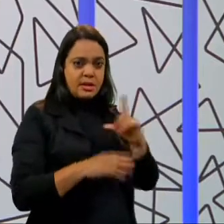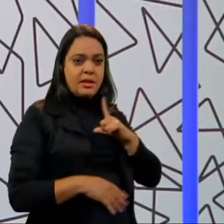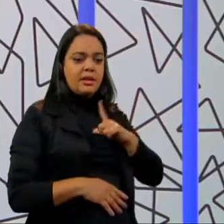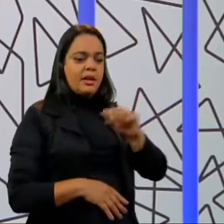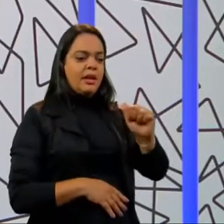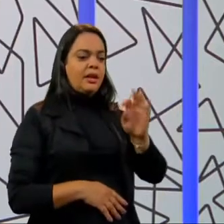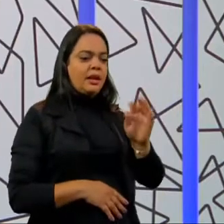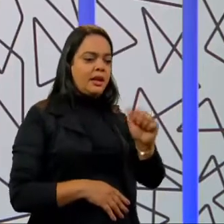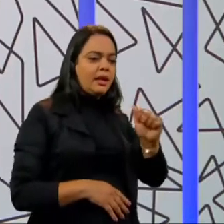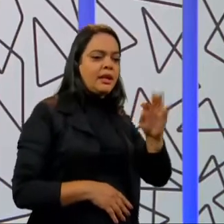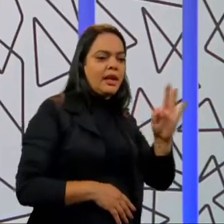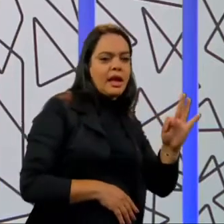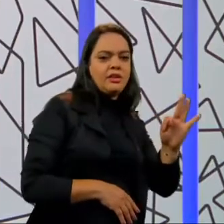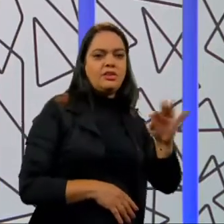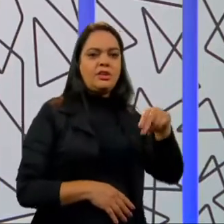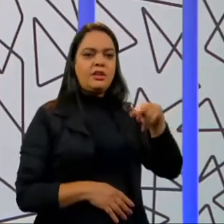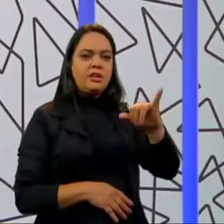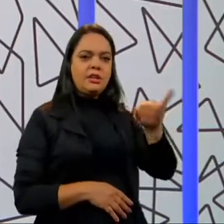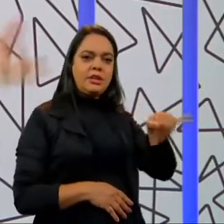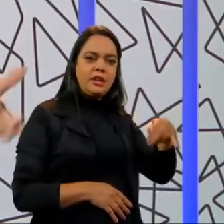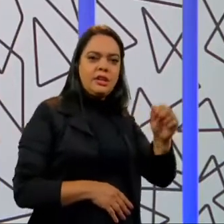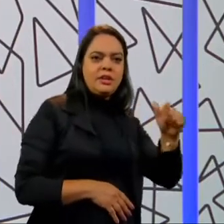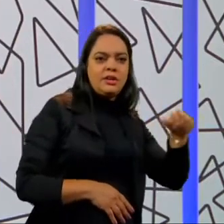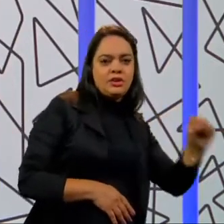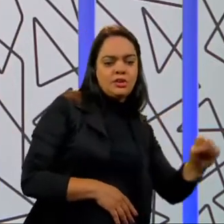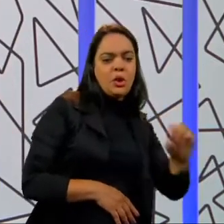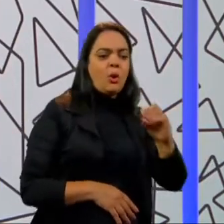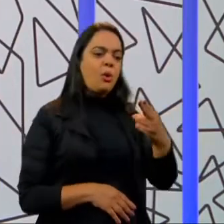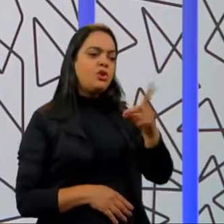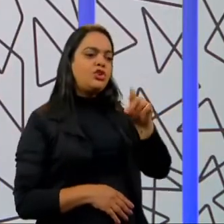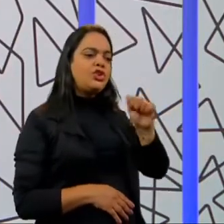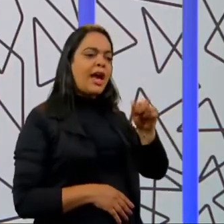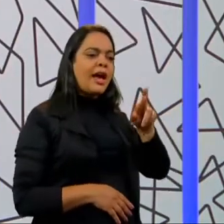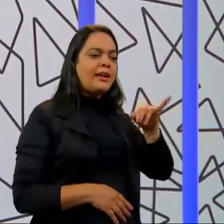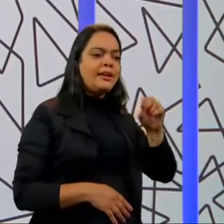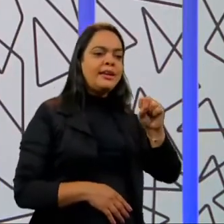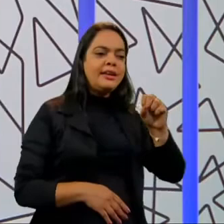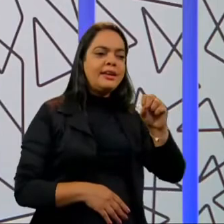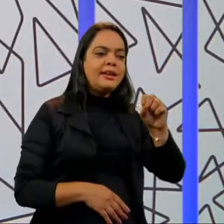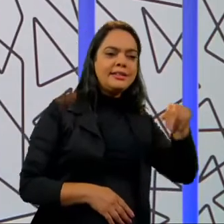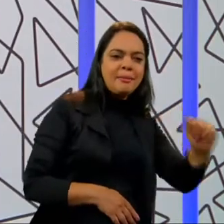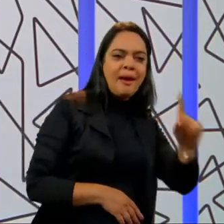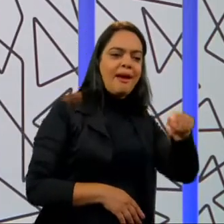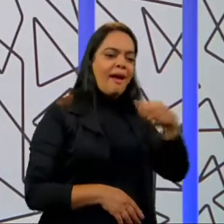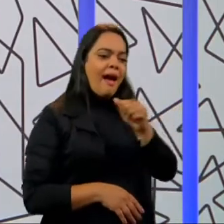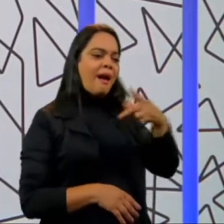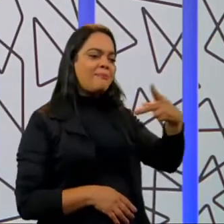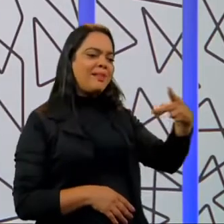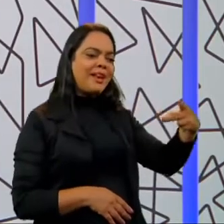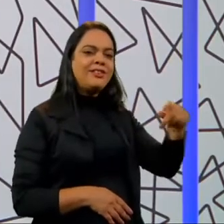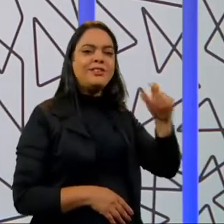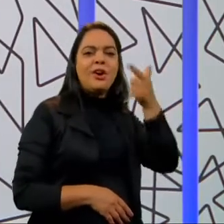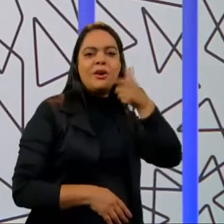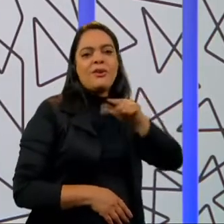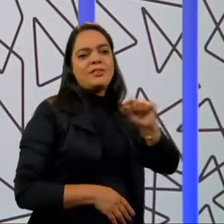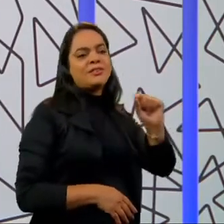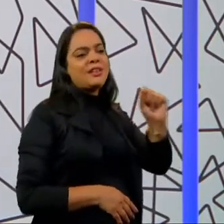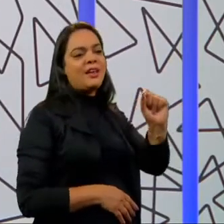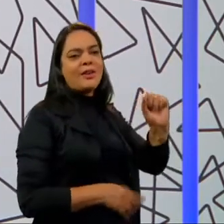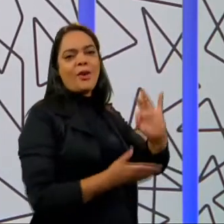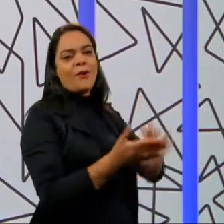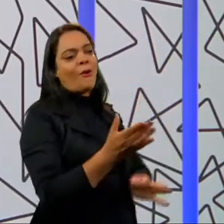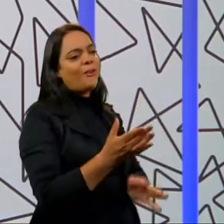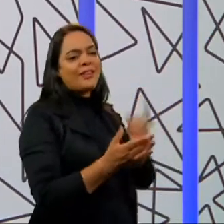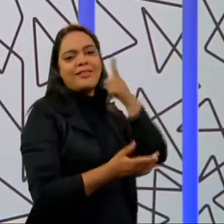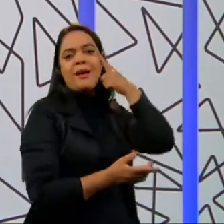Ninjas, ou no Will Chama, ou no Diaríssima, que são plataformas digitais, que você consegue um perfil completo desses trabalhadores,